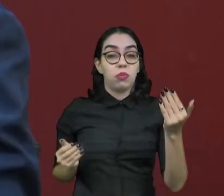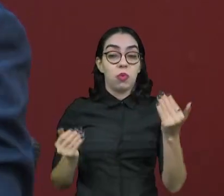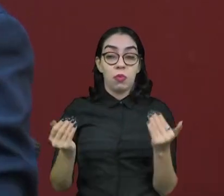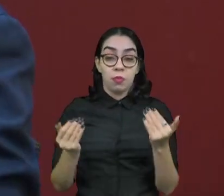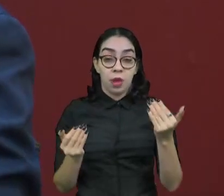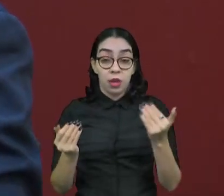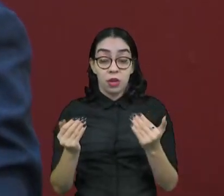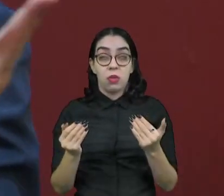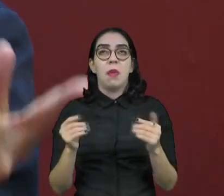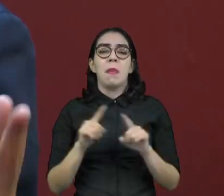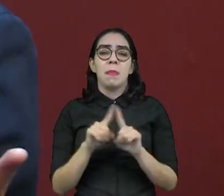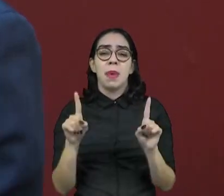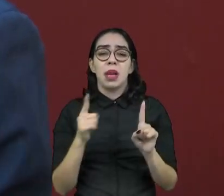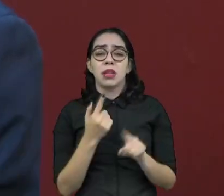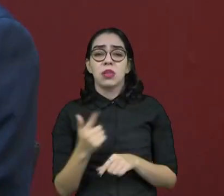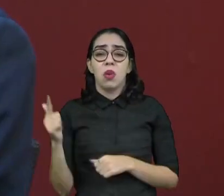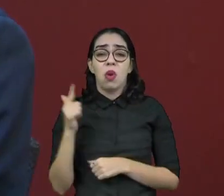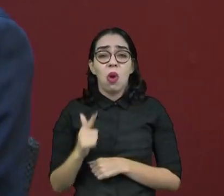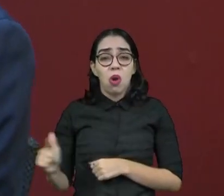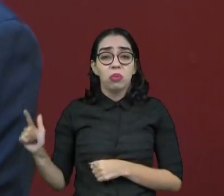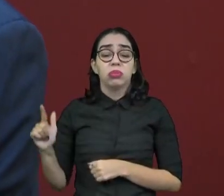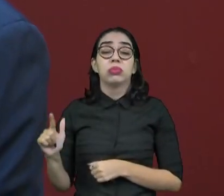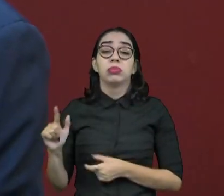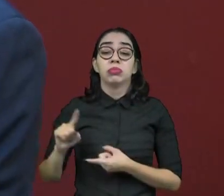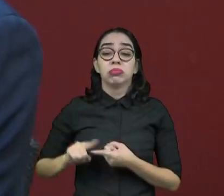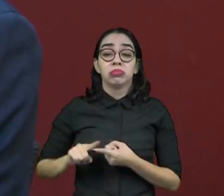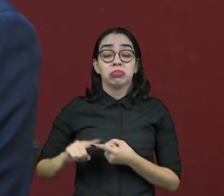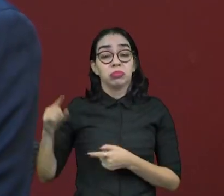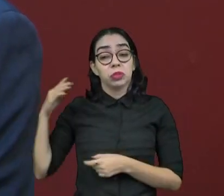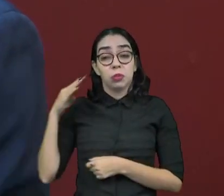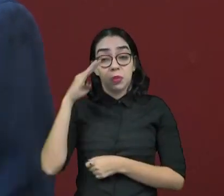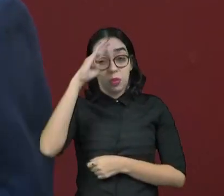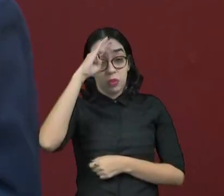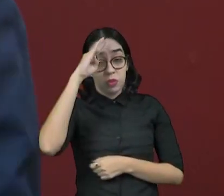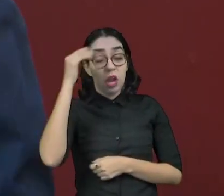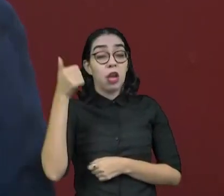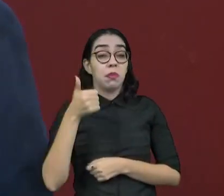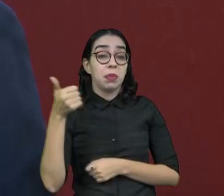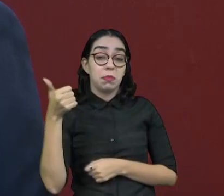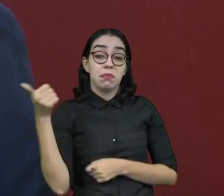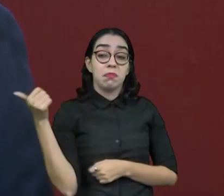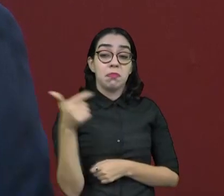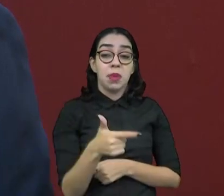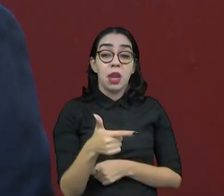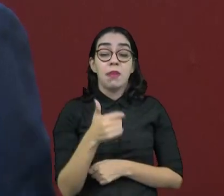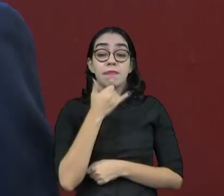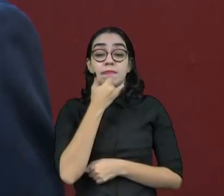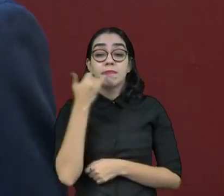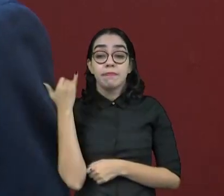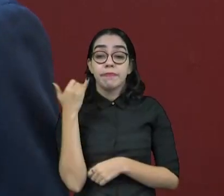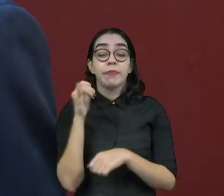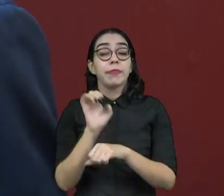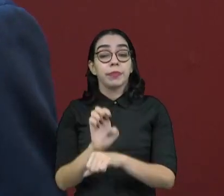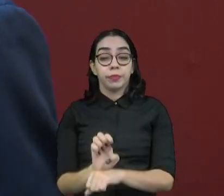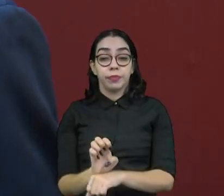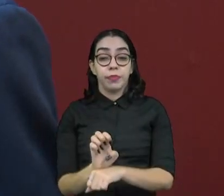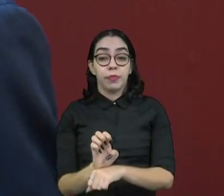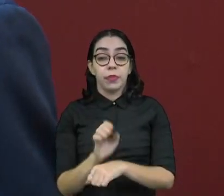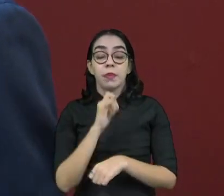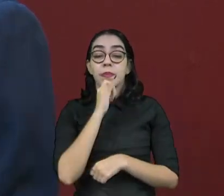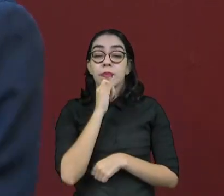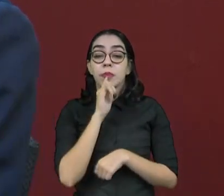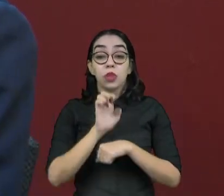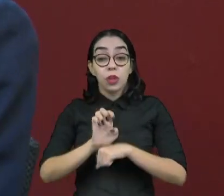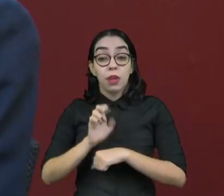Mas você teve outras pesquisas, como a matéria também mostrou, que já davam o Bolsonaro na frente. As pesquisas estaduais, por exemplo, nós tivemos o caso do